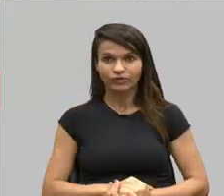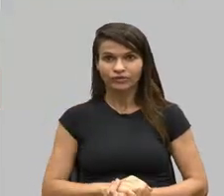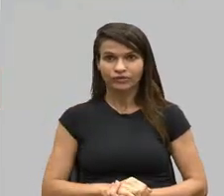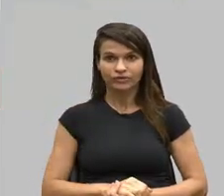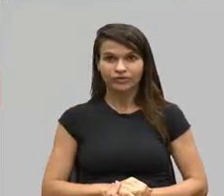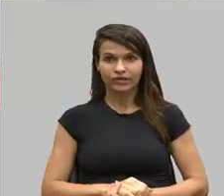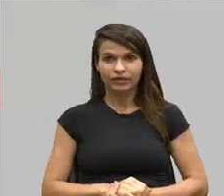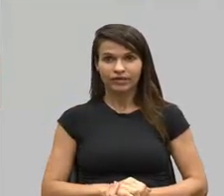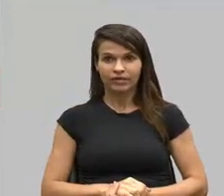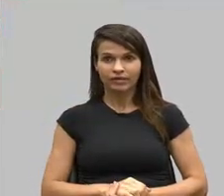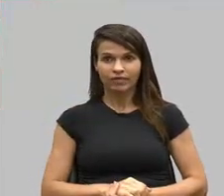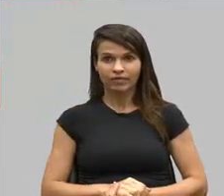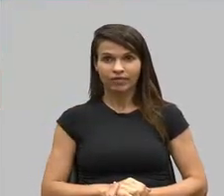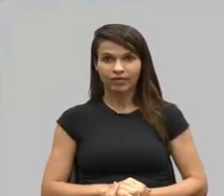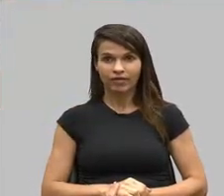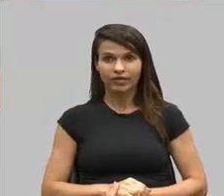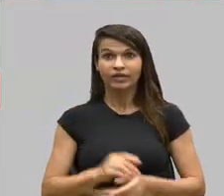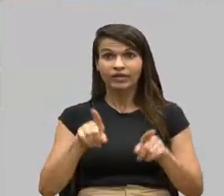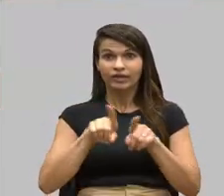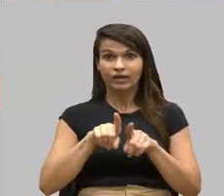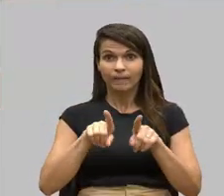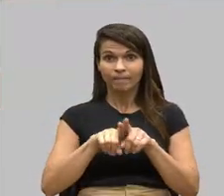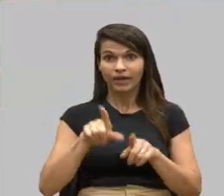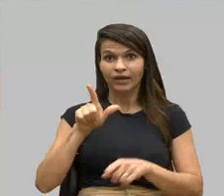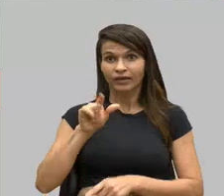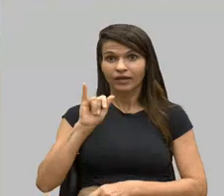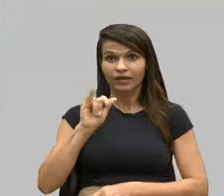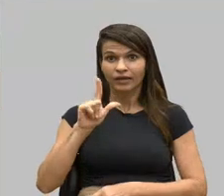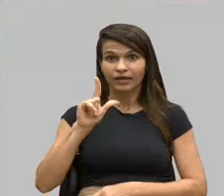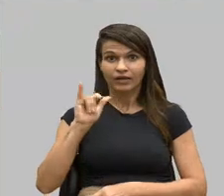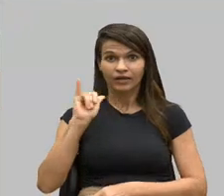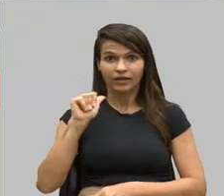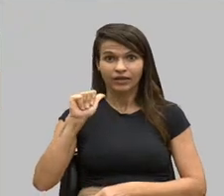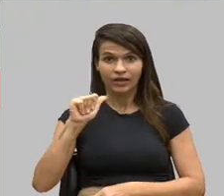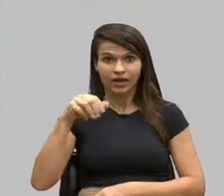E Lílian Farias Reis.